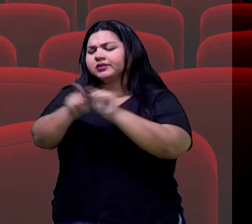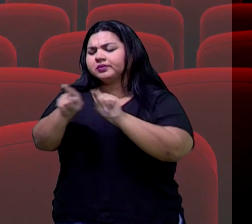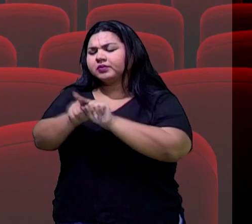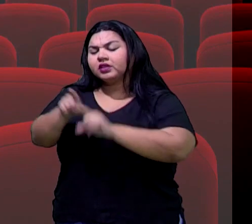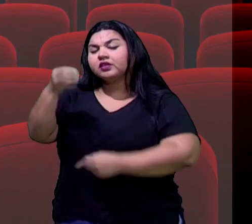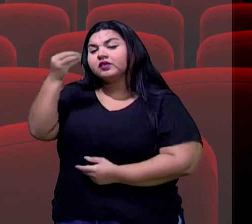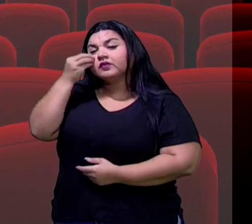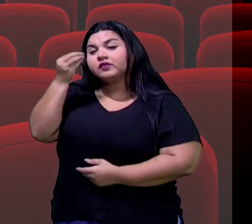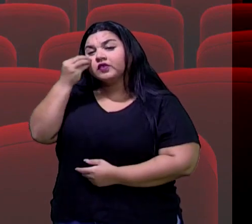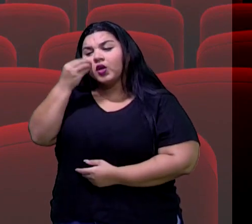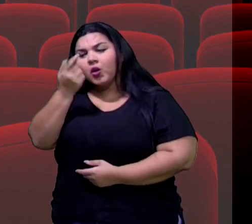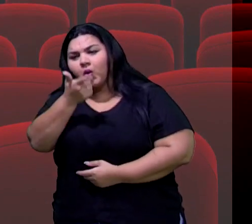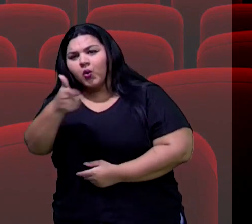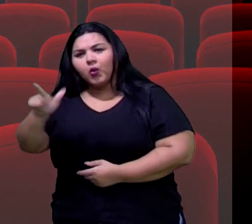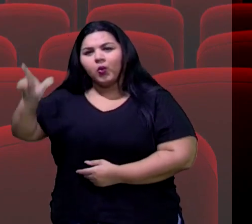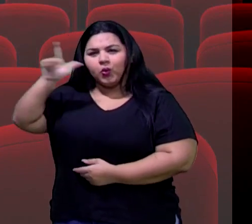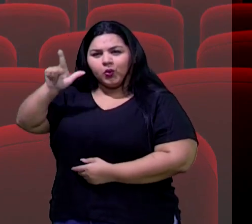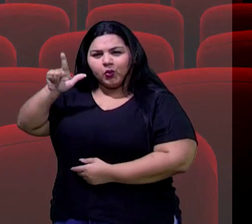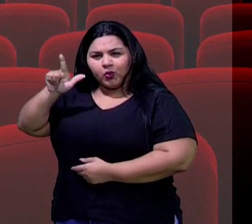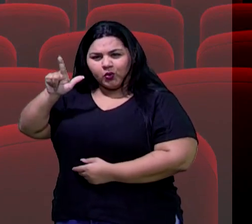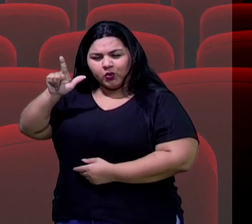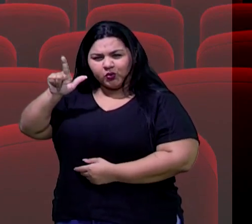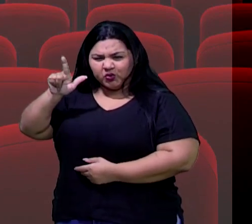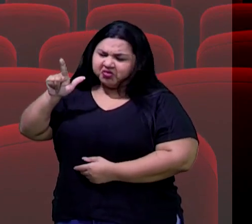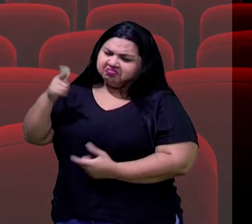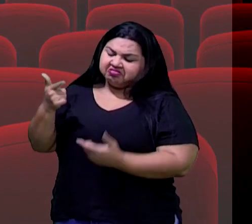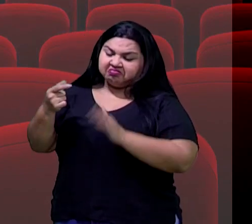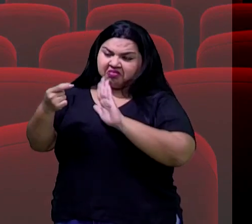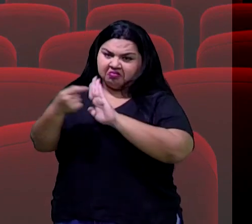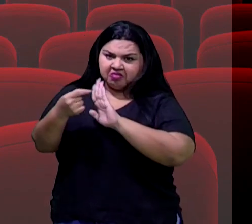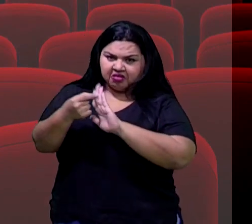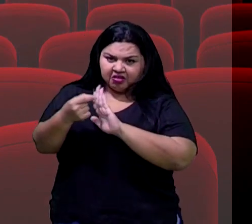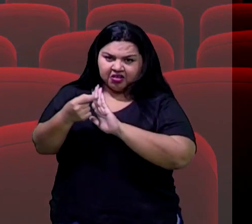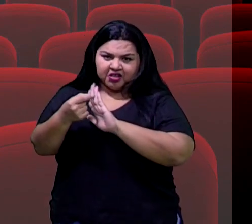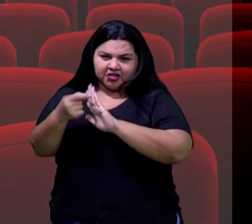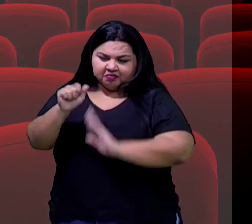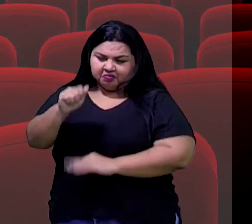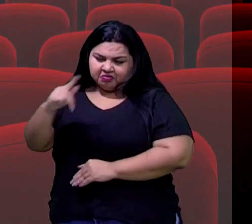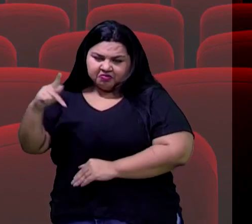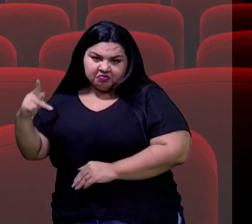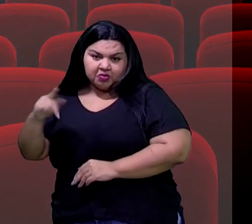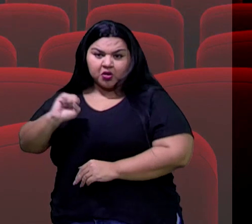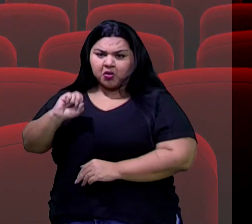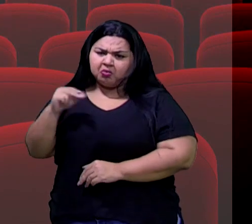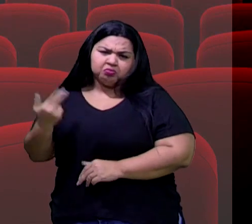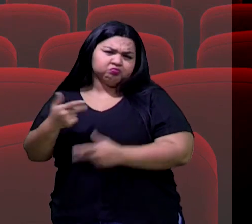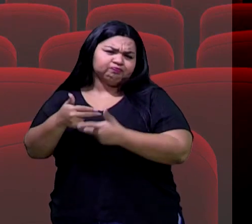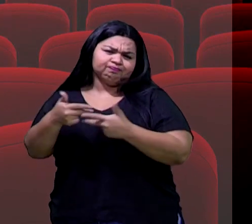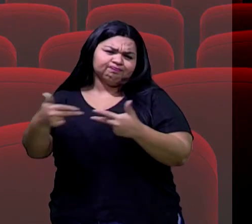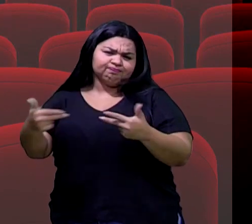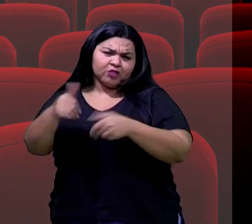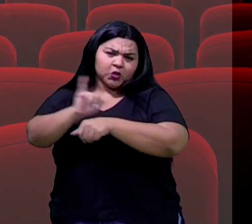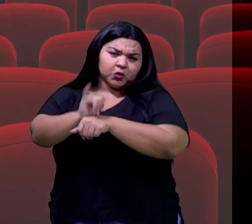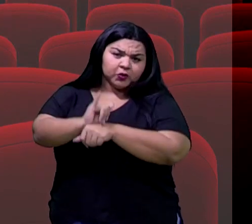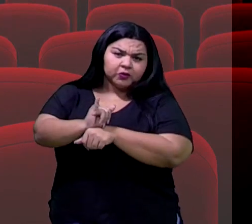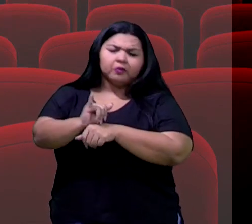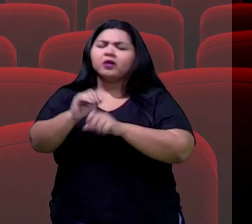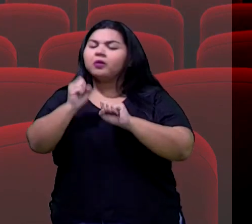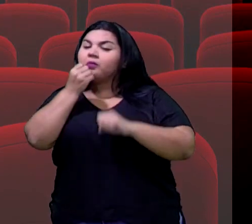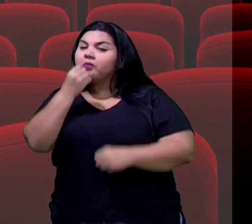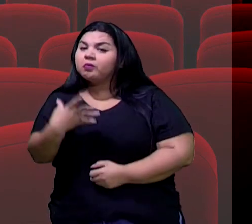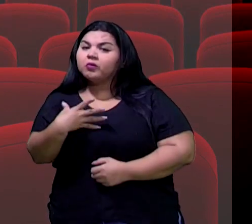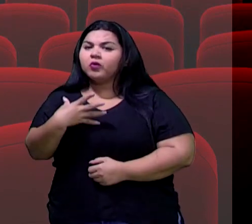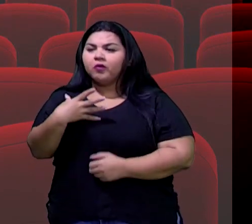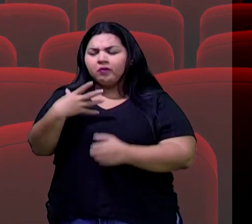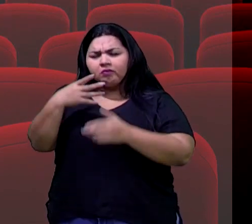canais digitais, não abandonem seu caderno, porque é sempre bom a gente anotar ali alguma perguntinha que às vezes